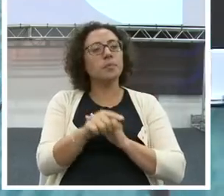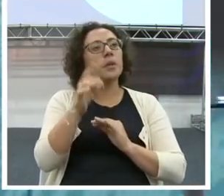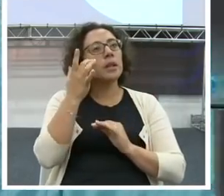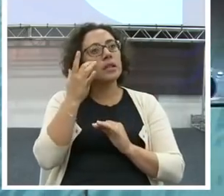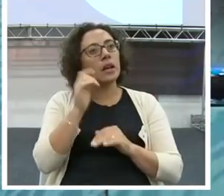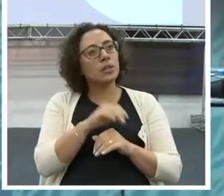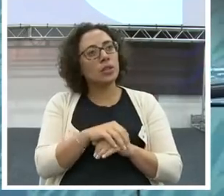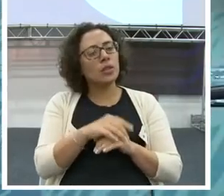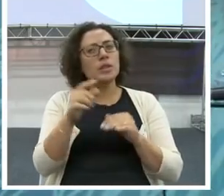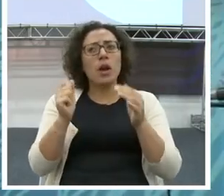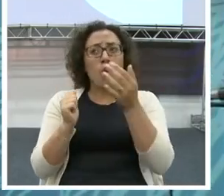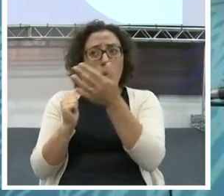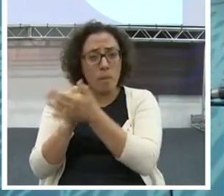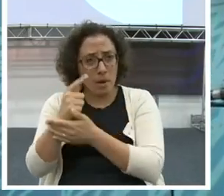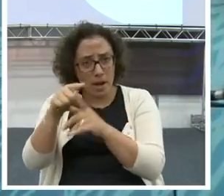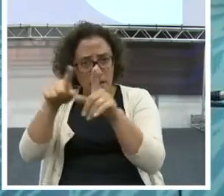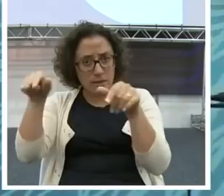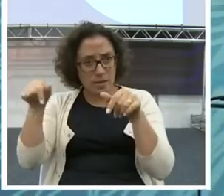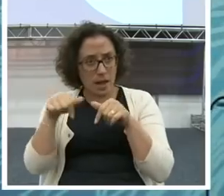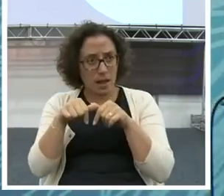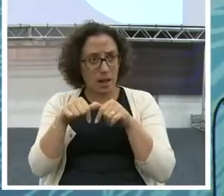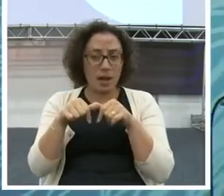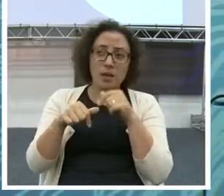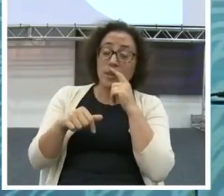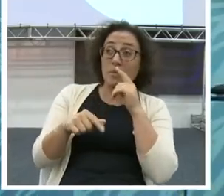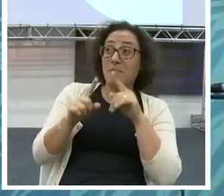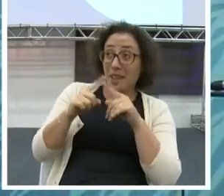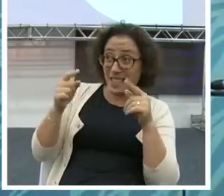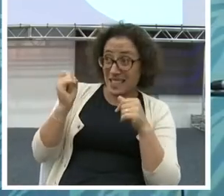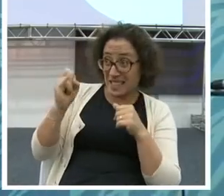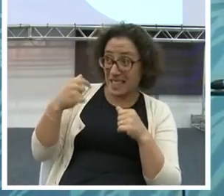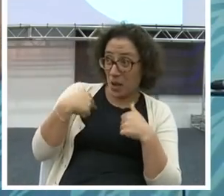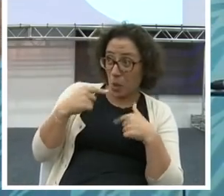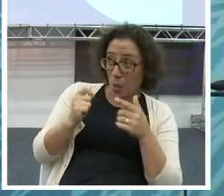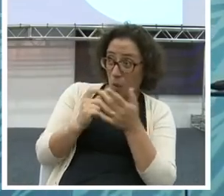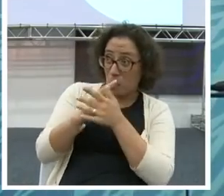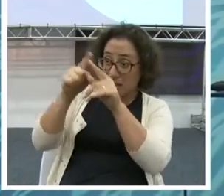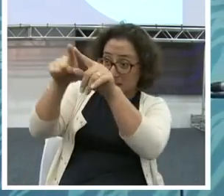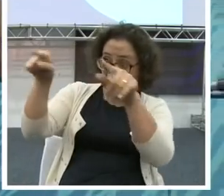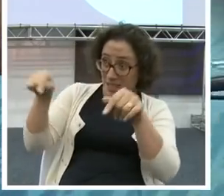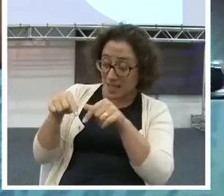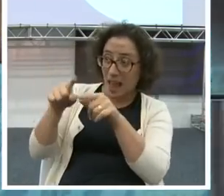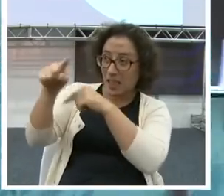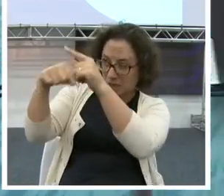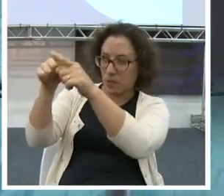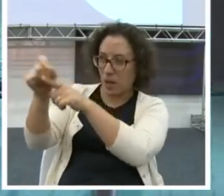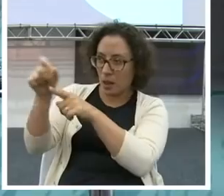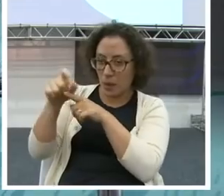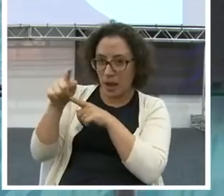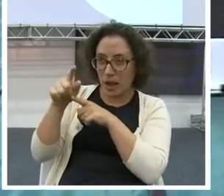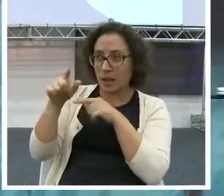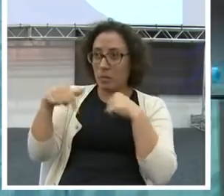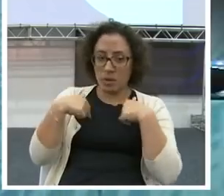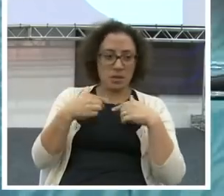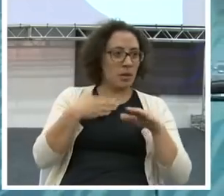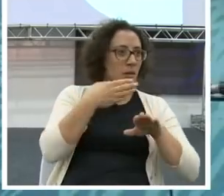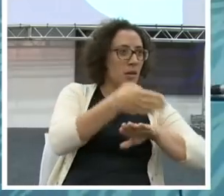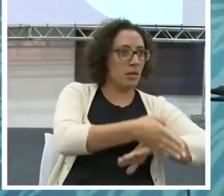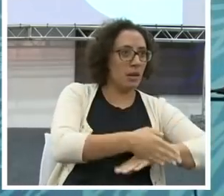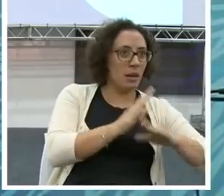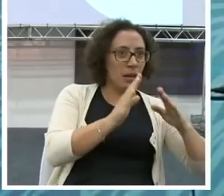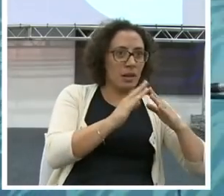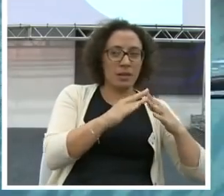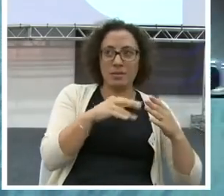Aí, ele virou e falou assim, se eu comprar a sala, eu não entro na sala de casa. Falei, que tal você comprar a sala e ganhar o carro?